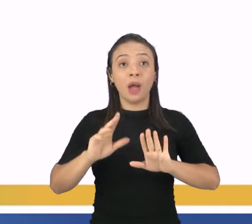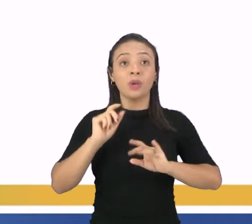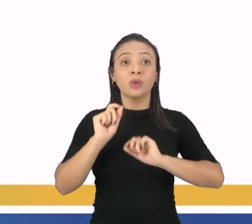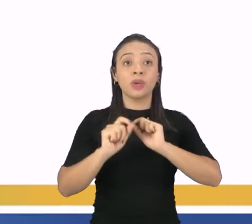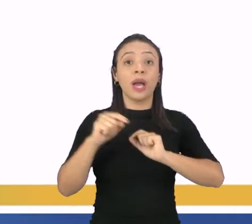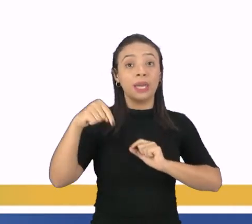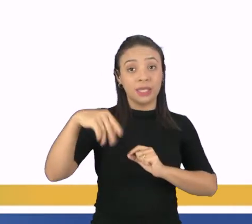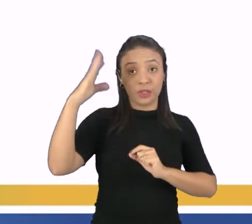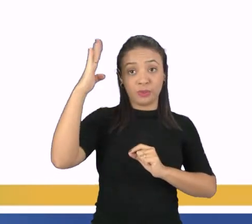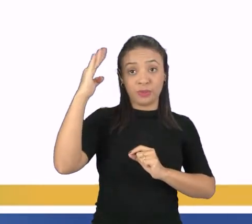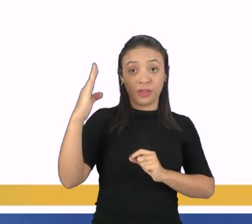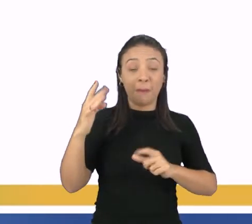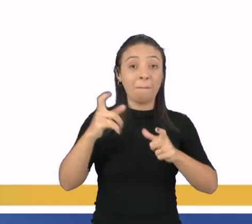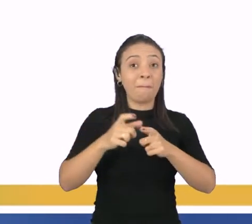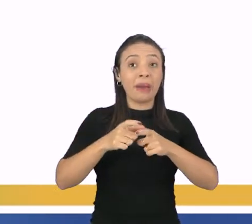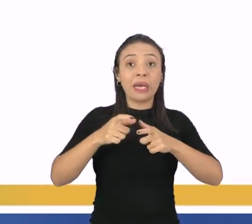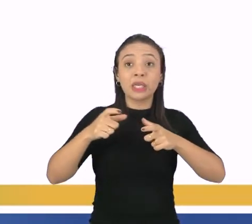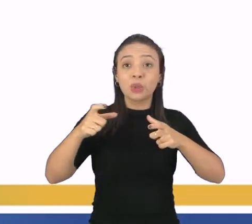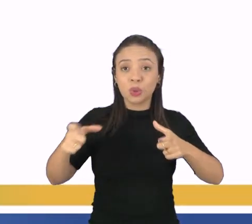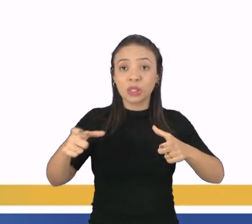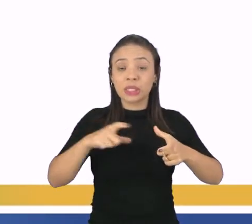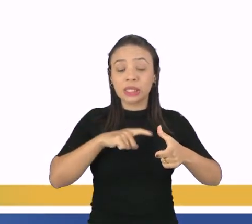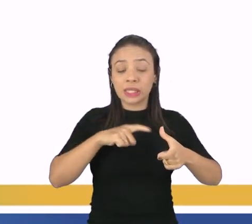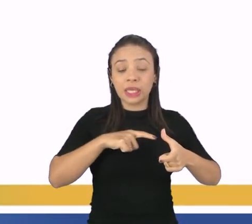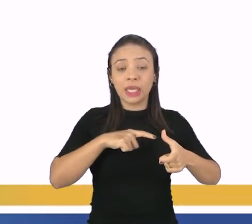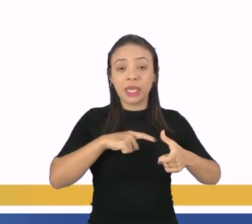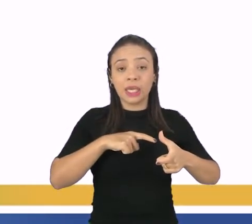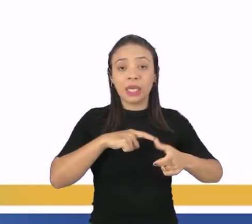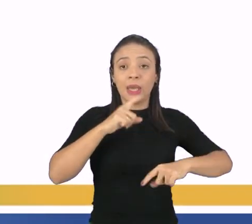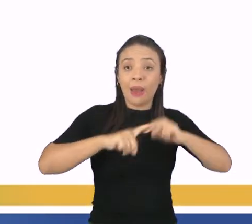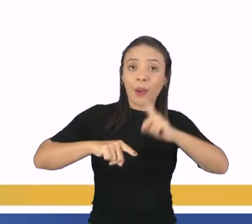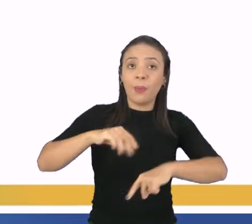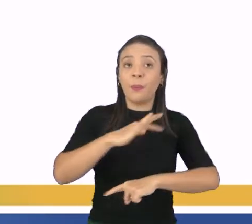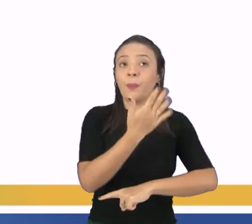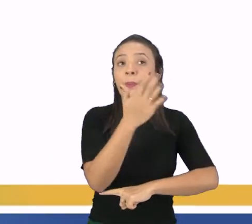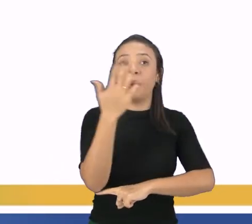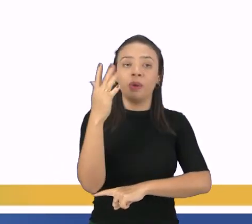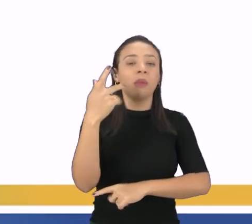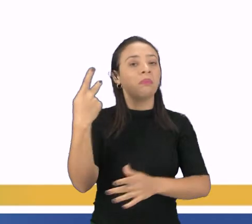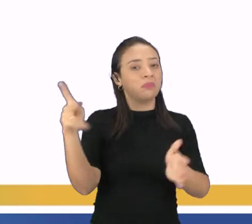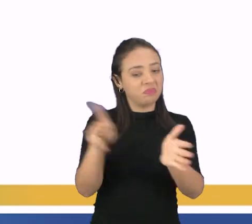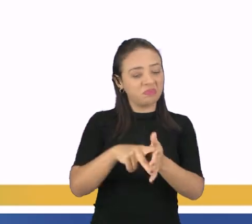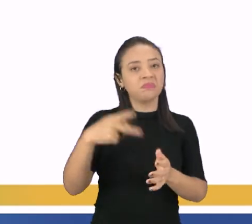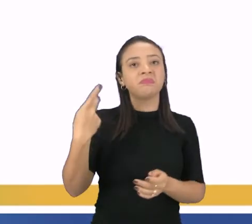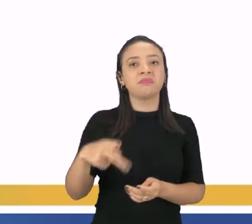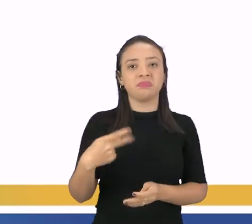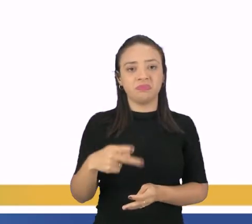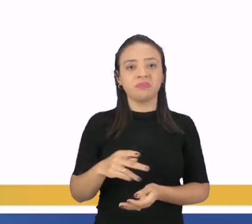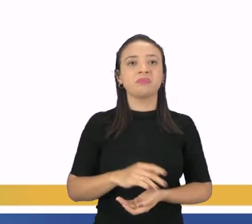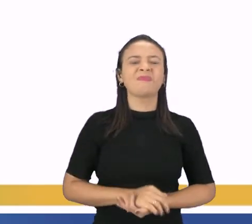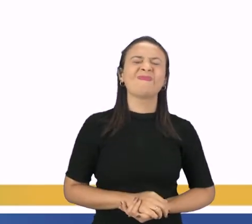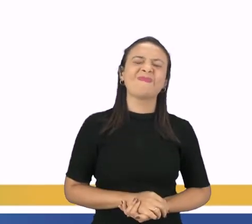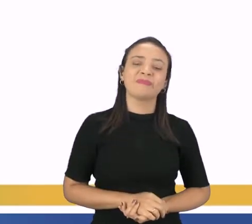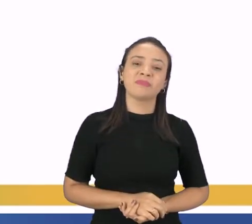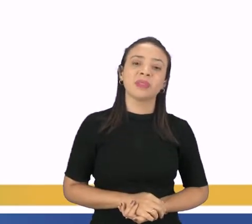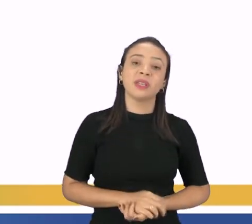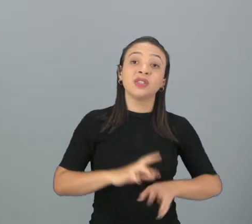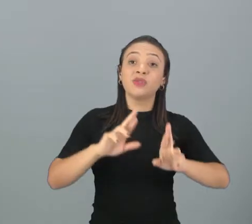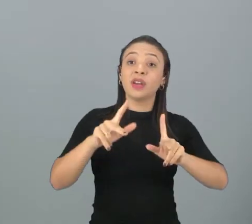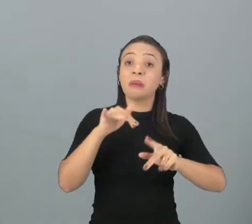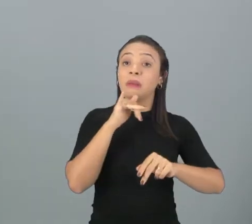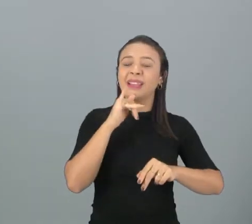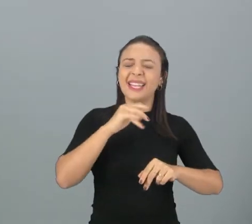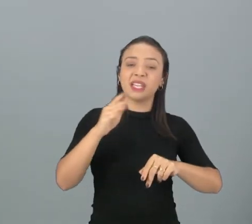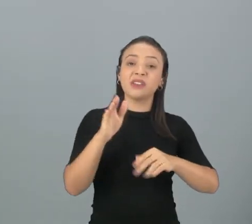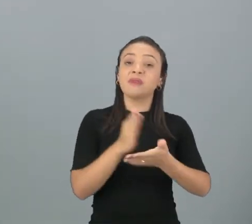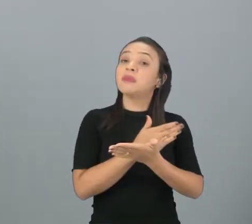a maior parte dos recursos naturais e fontes energéticos que precisa para o seu parque industrial, diferentemente